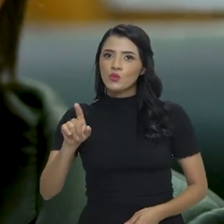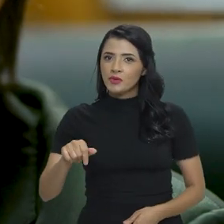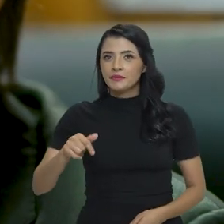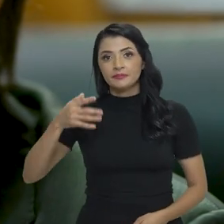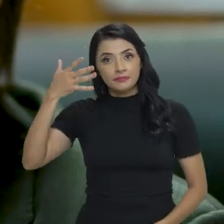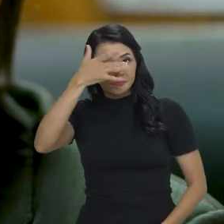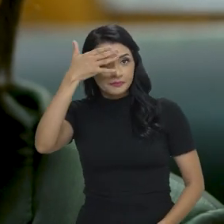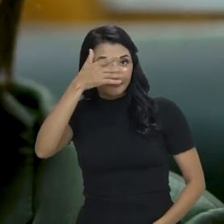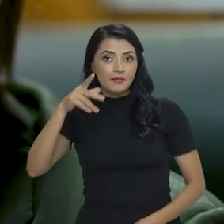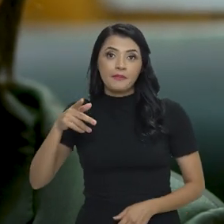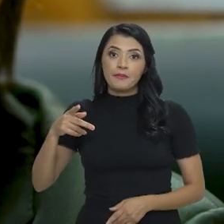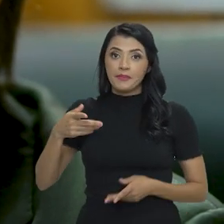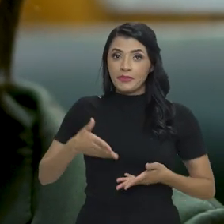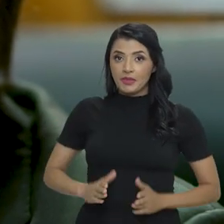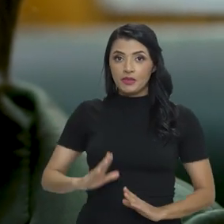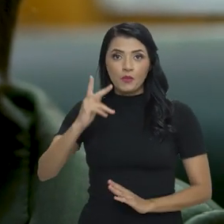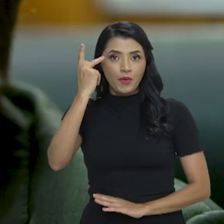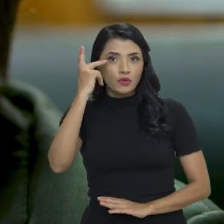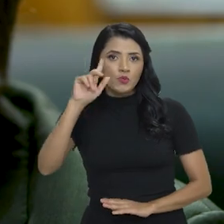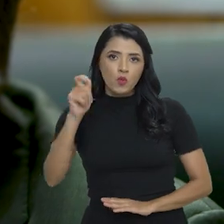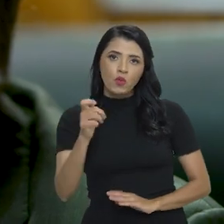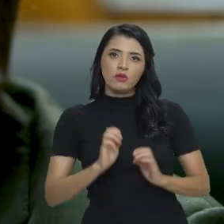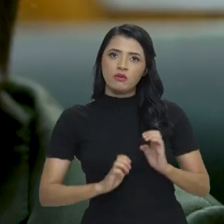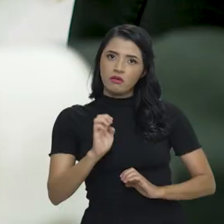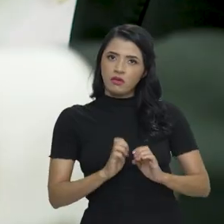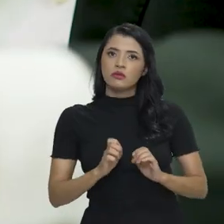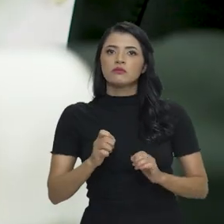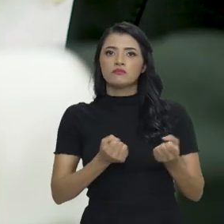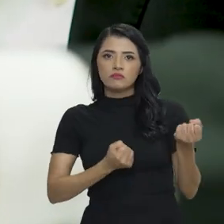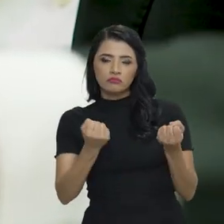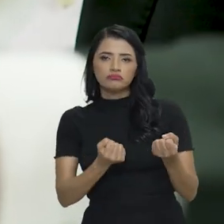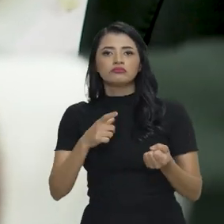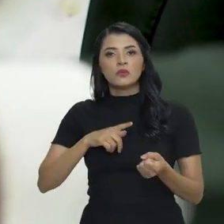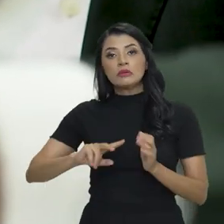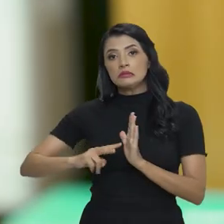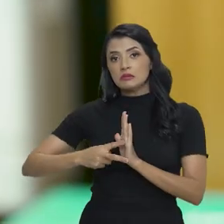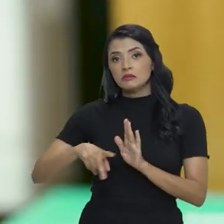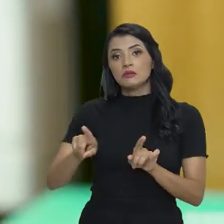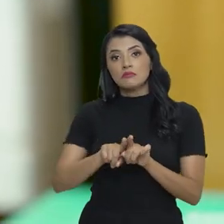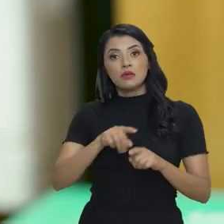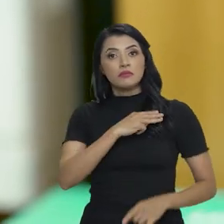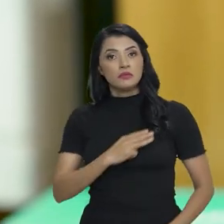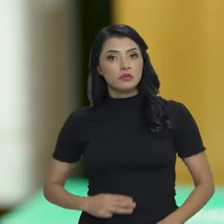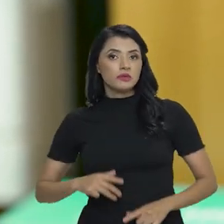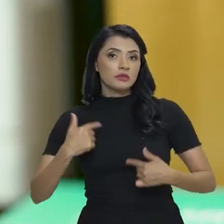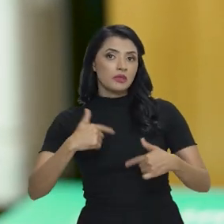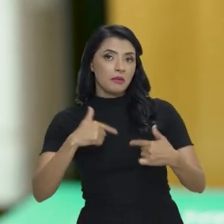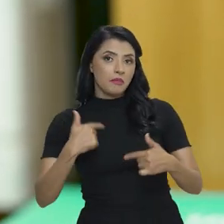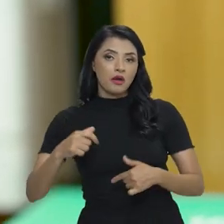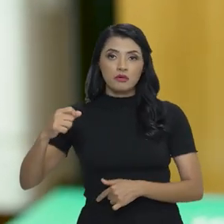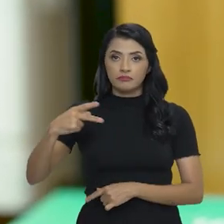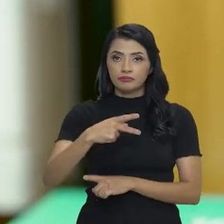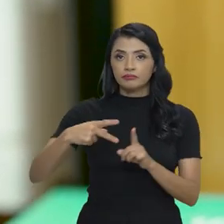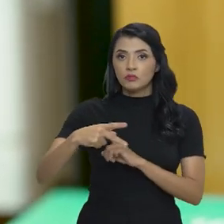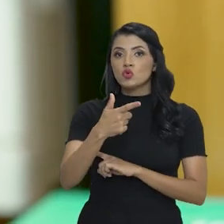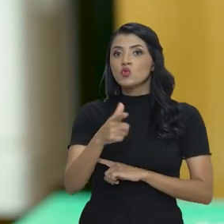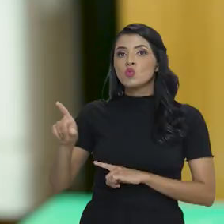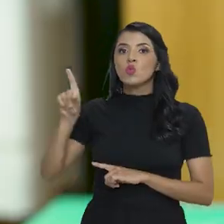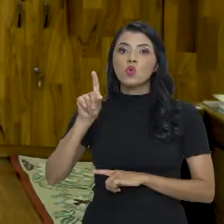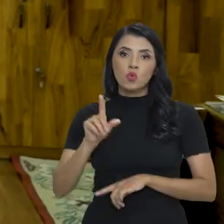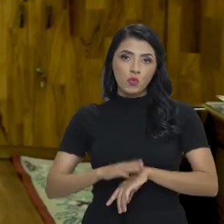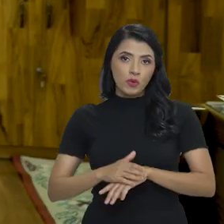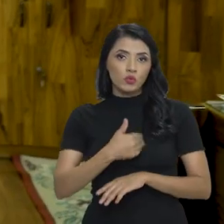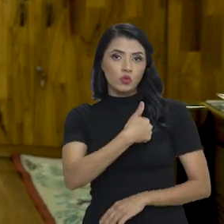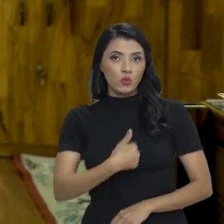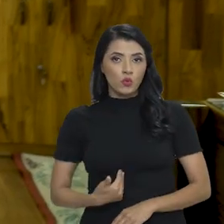e Emprego, Luiz Marinho. Paulista, ex-metalúrgico, sindicalista e já foi ministro do Trabalho e da Previdência